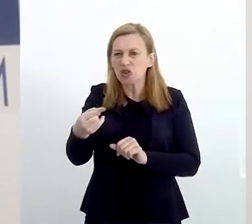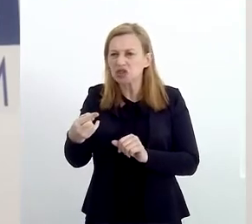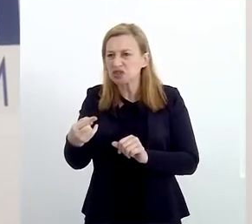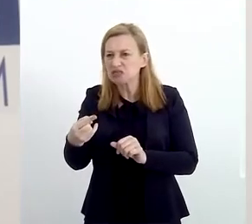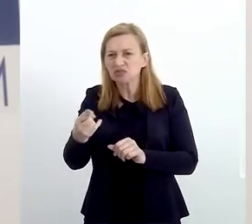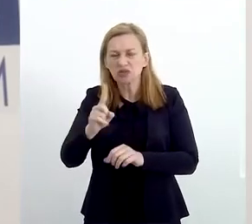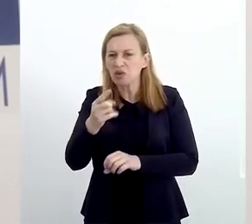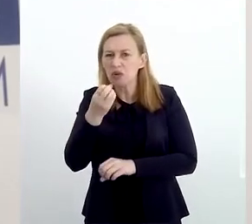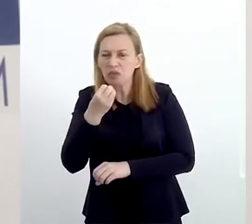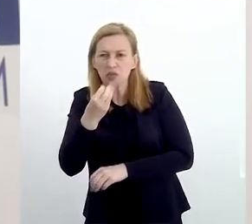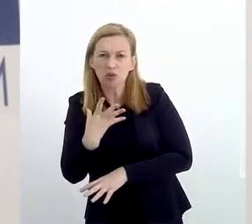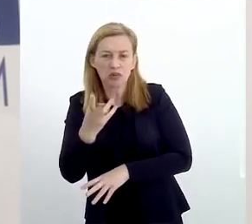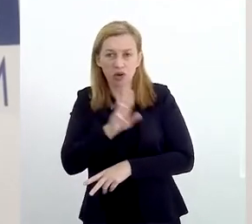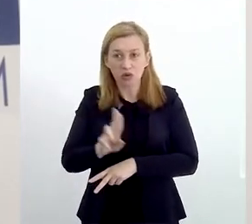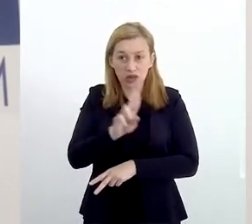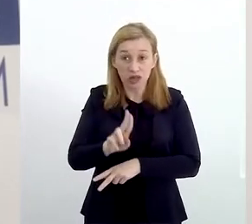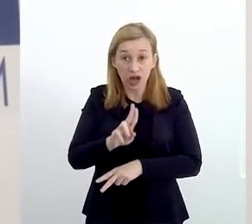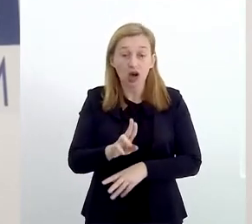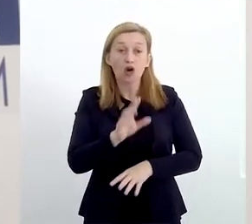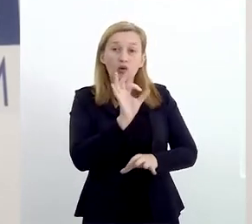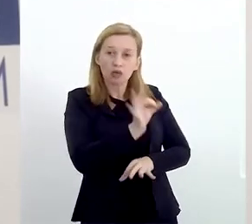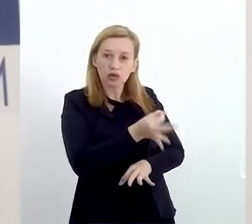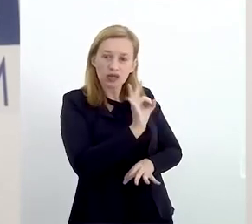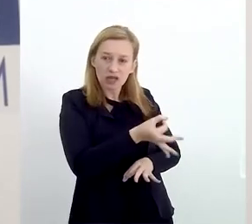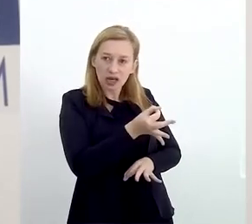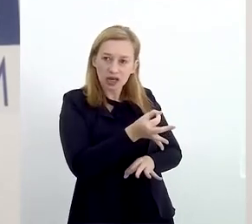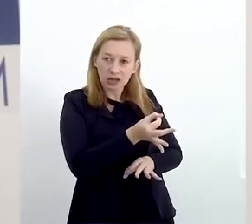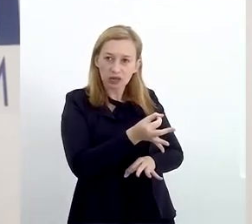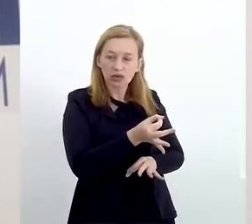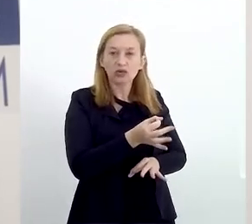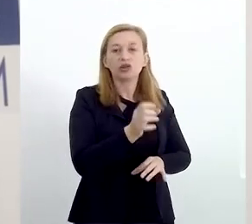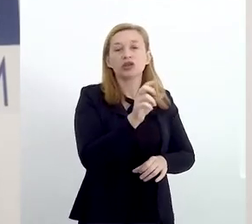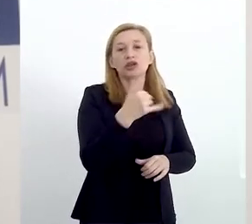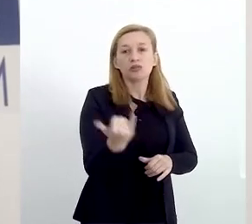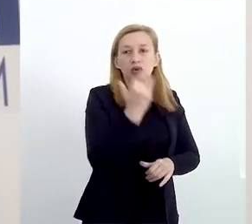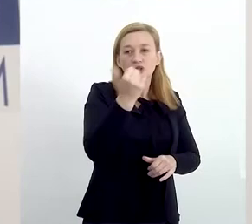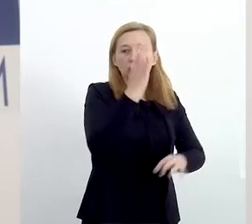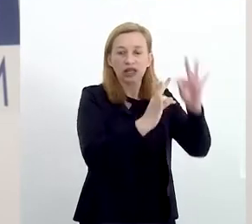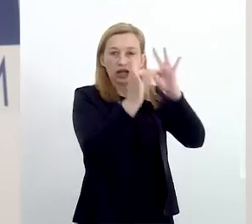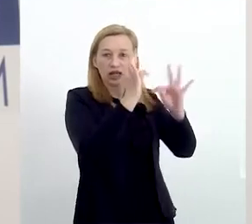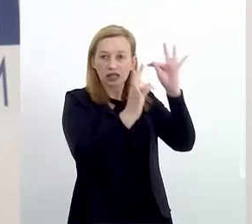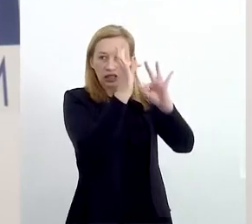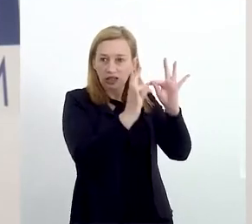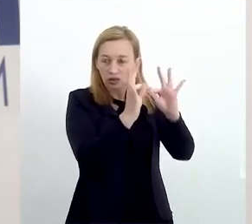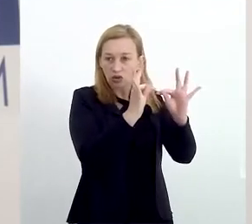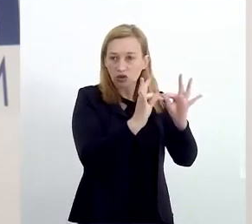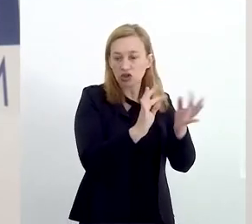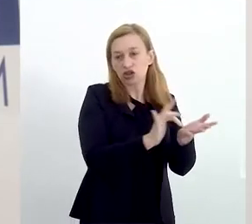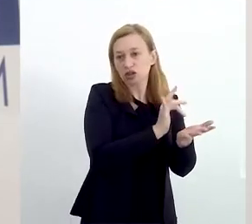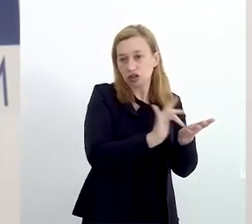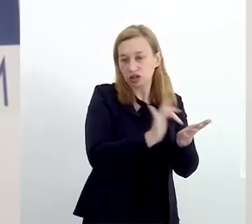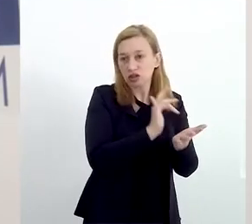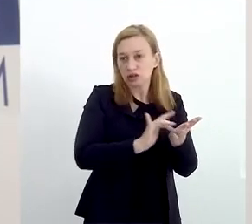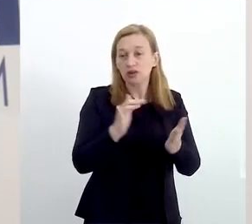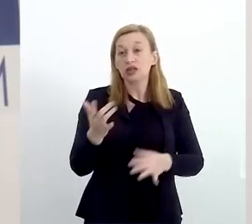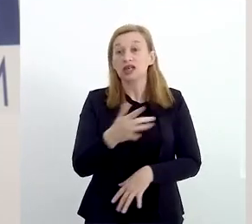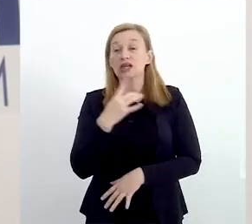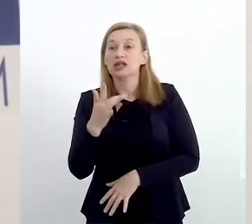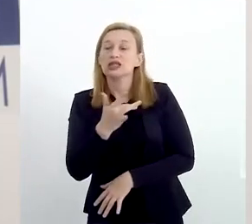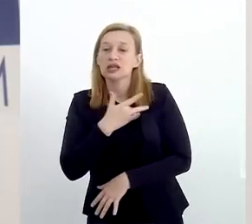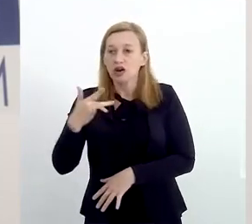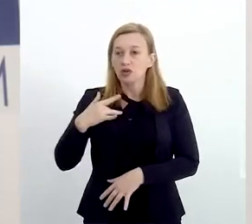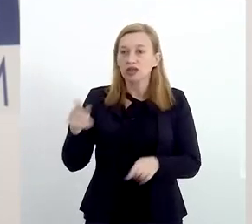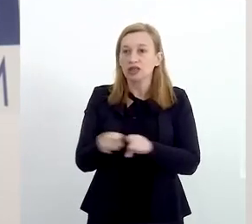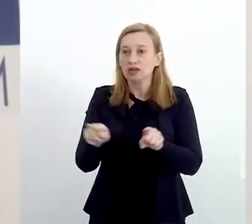quando já não servem mais? O descarte adequado de aparelhos eletrônicos é importante, tanto para a nossa saúde quanto para o meio